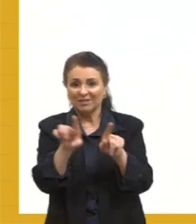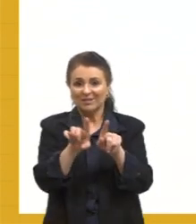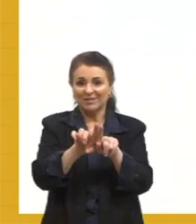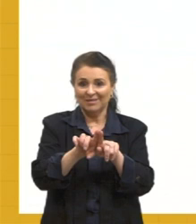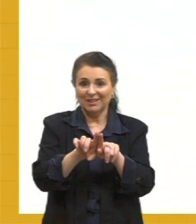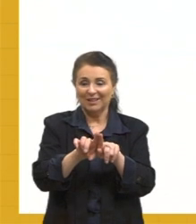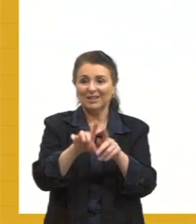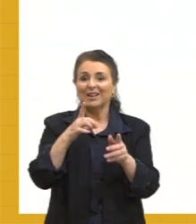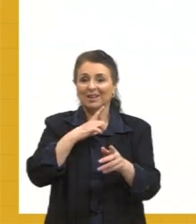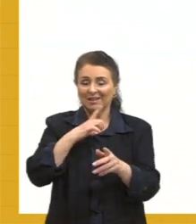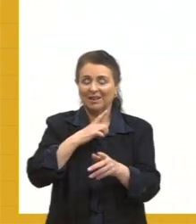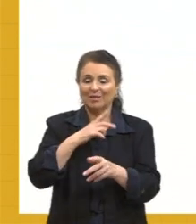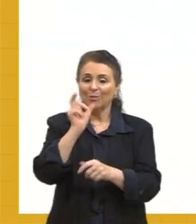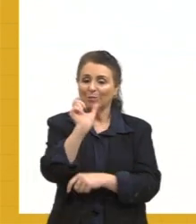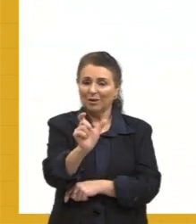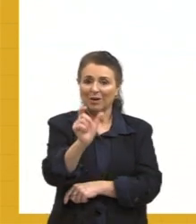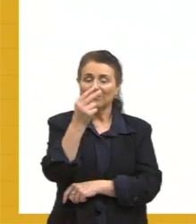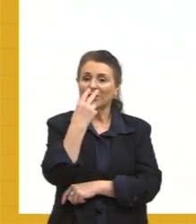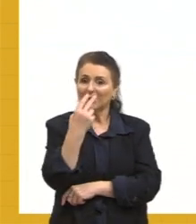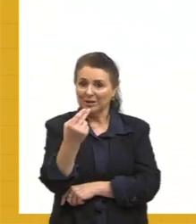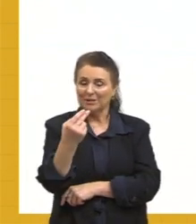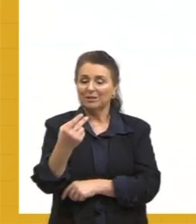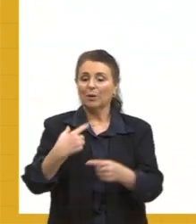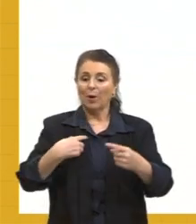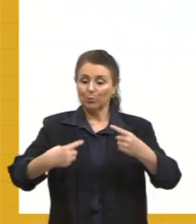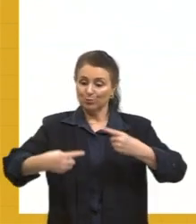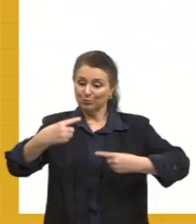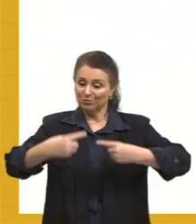vai compor aí esse diálogo